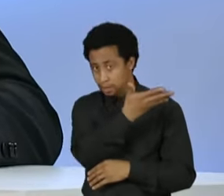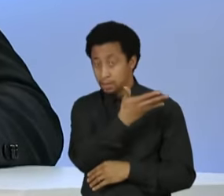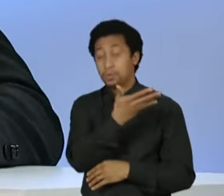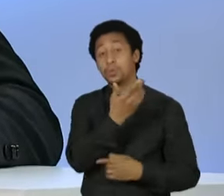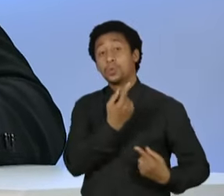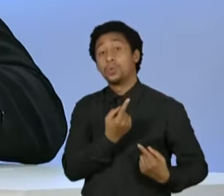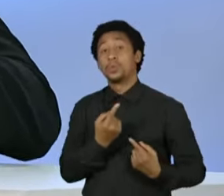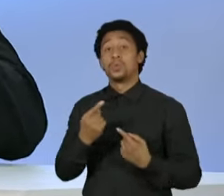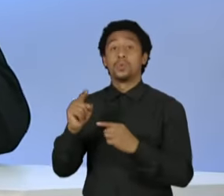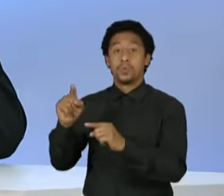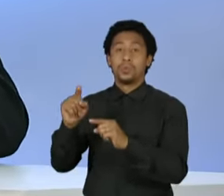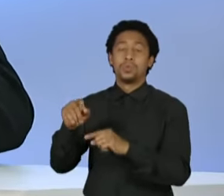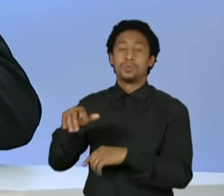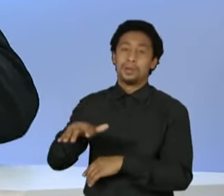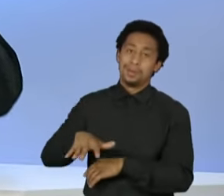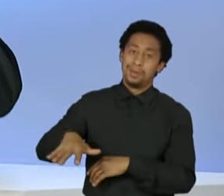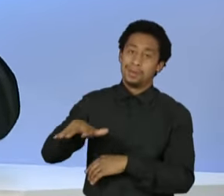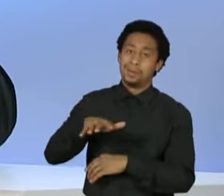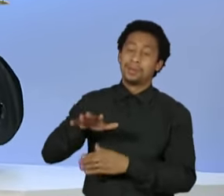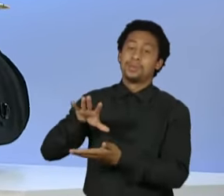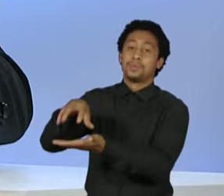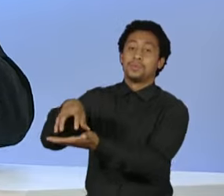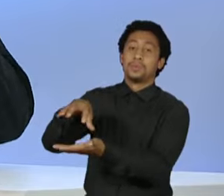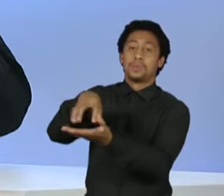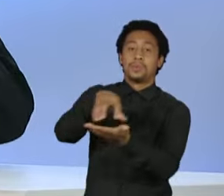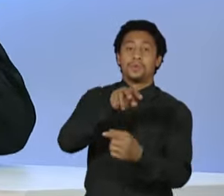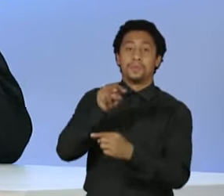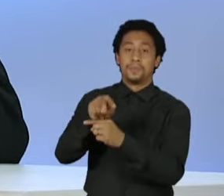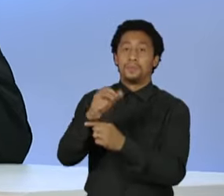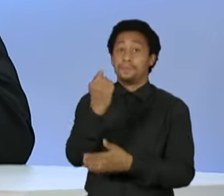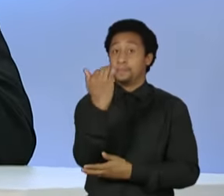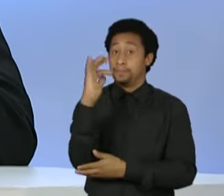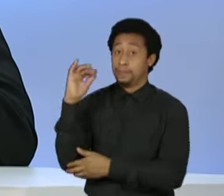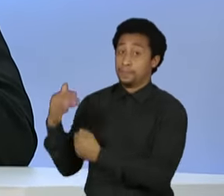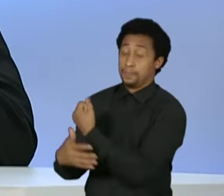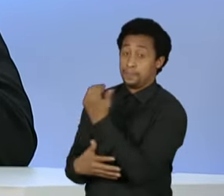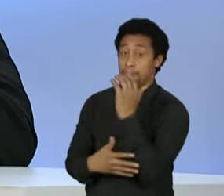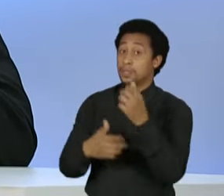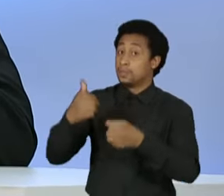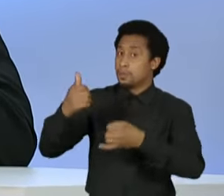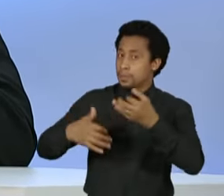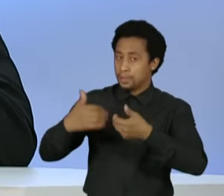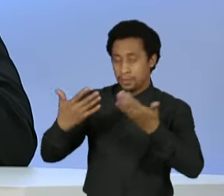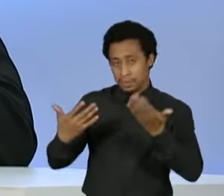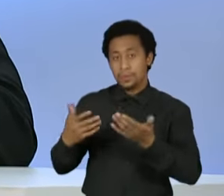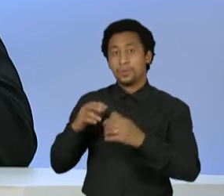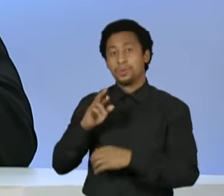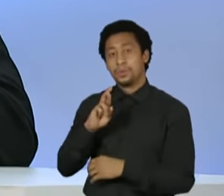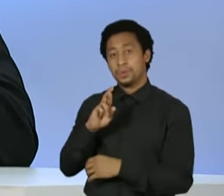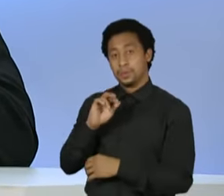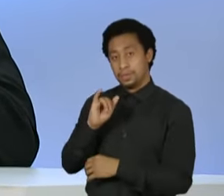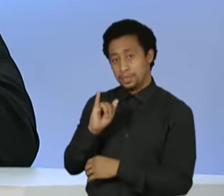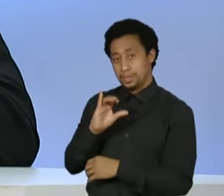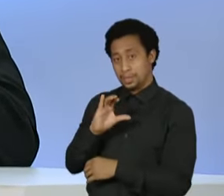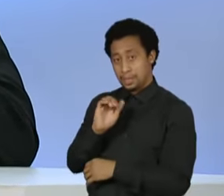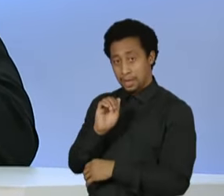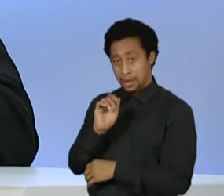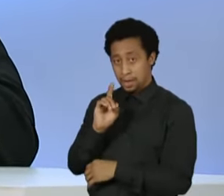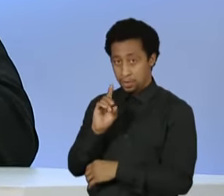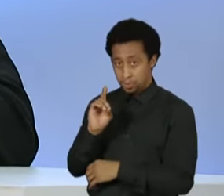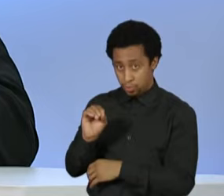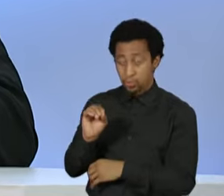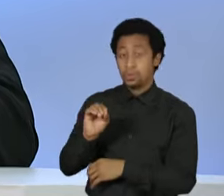me recordo de uma sessão onde a senhora disse para o ministro Ricardo Salles, na Comissão do Pantanal, que o Ibama, desculpa,